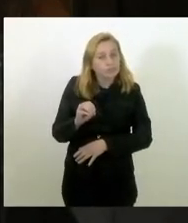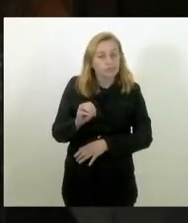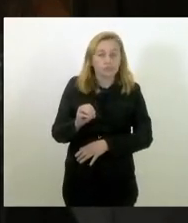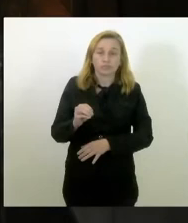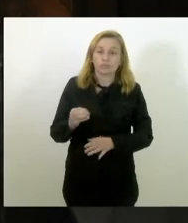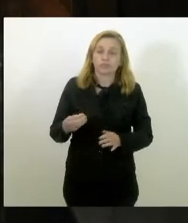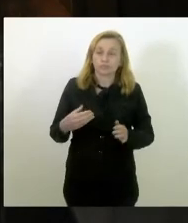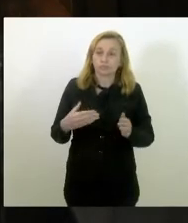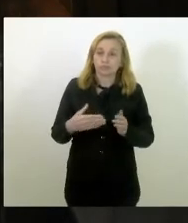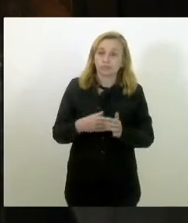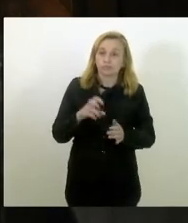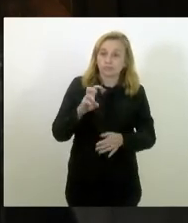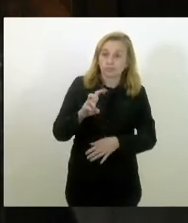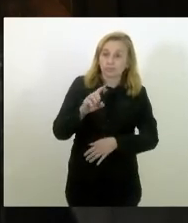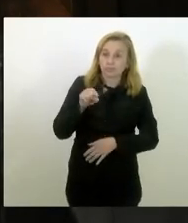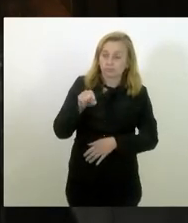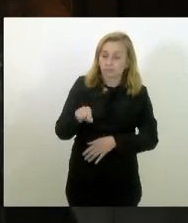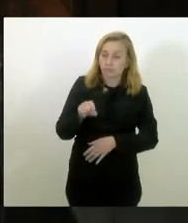percentuais.